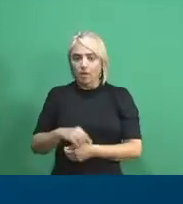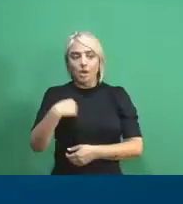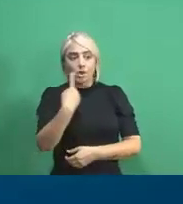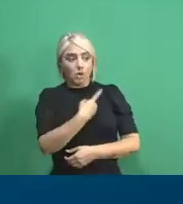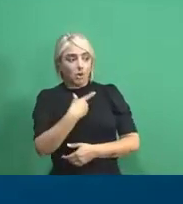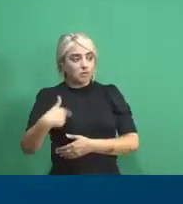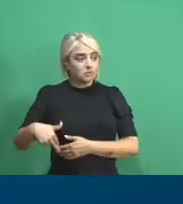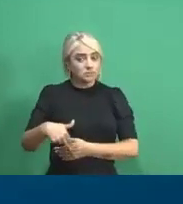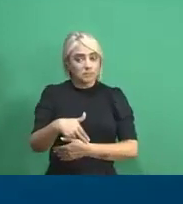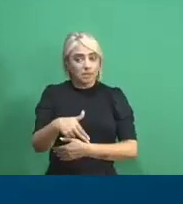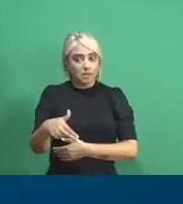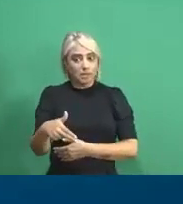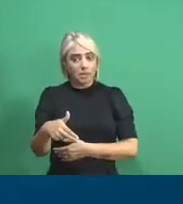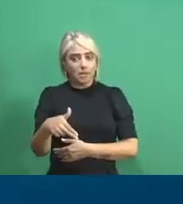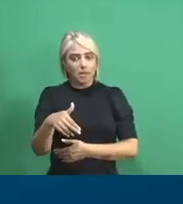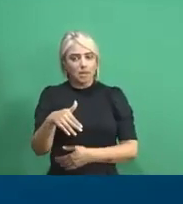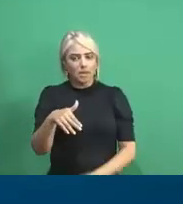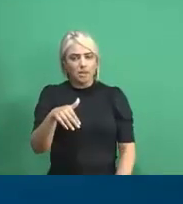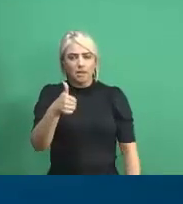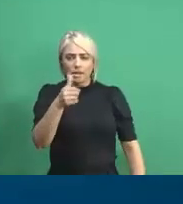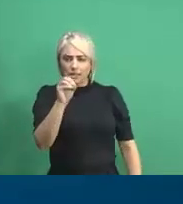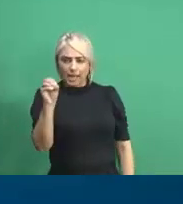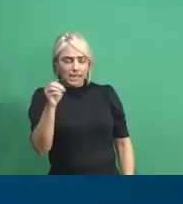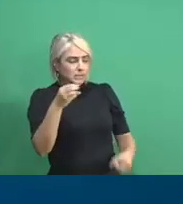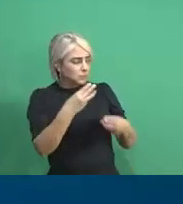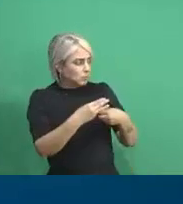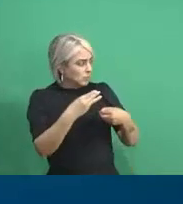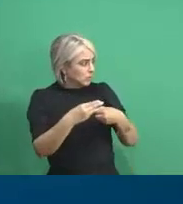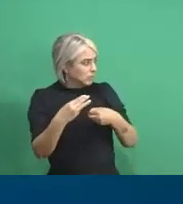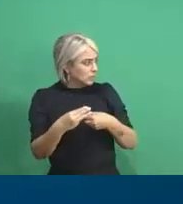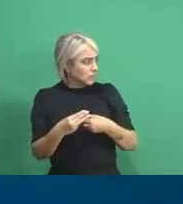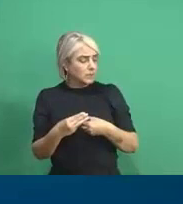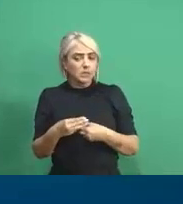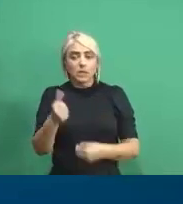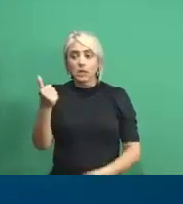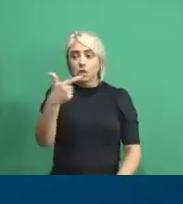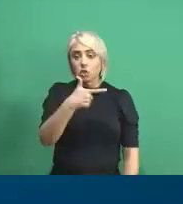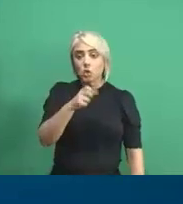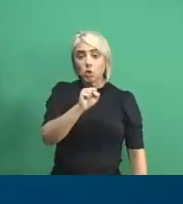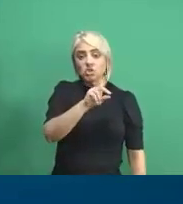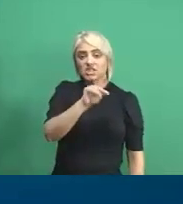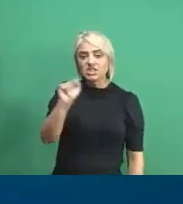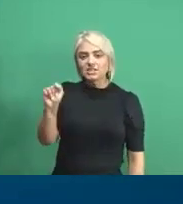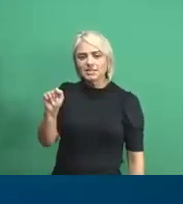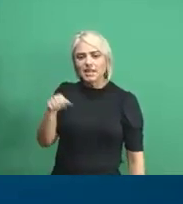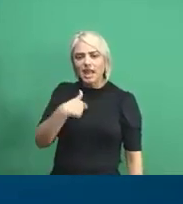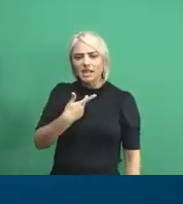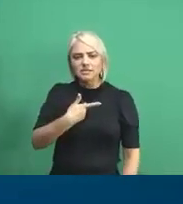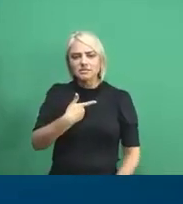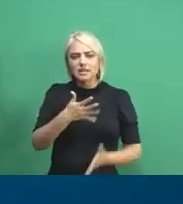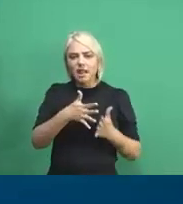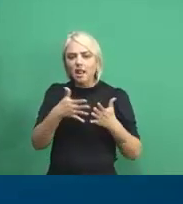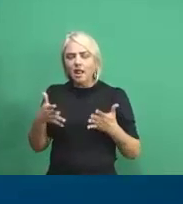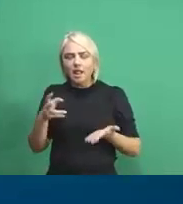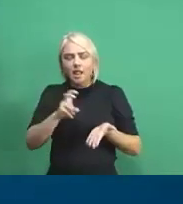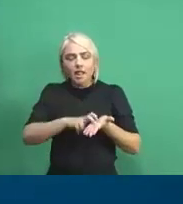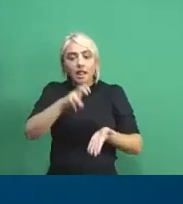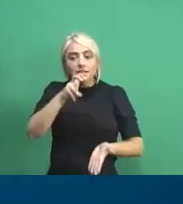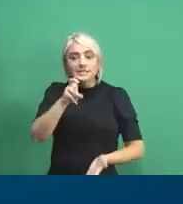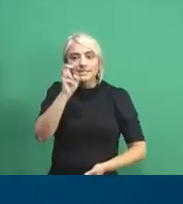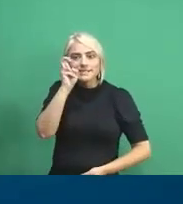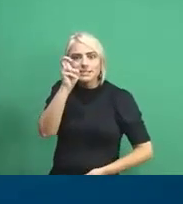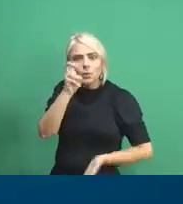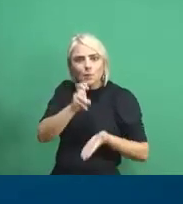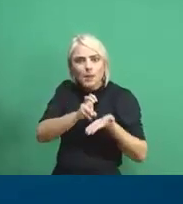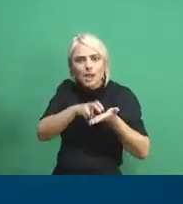percorremos cerca de 10 municípios. São 12 dias. Nós acordamos às 5 da